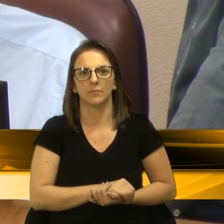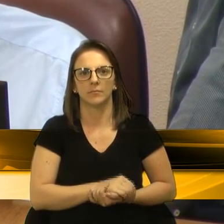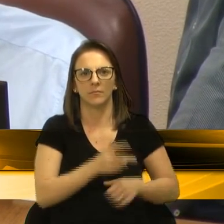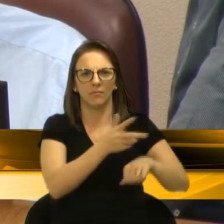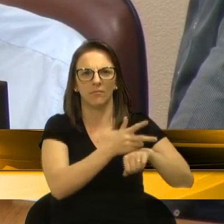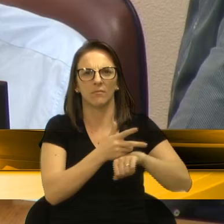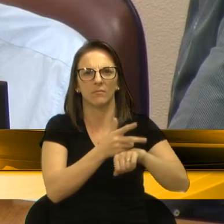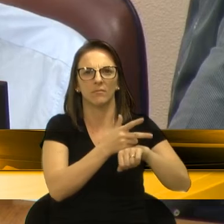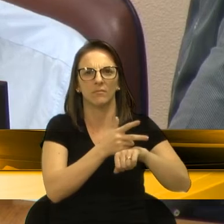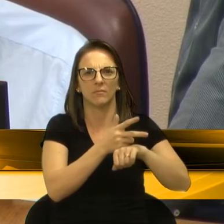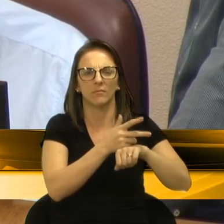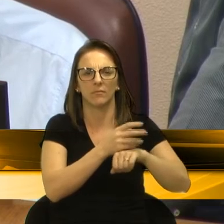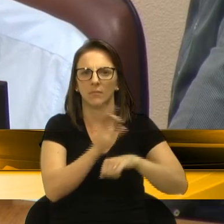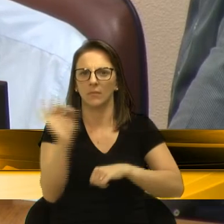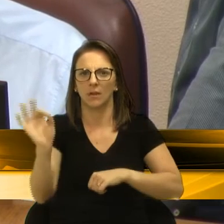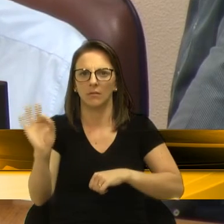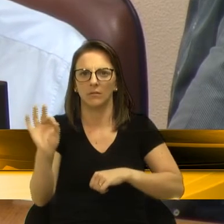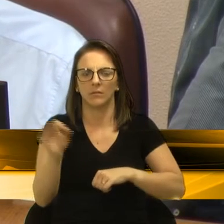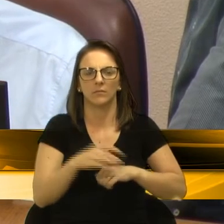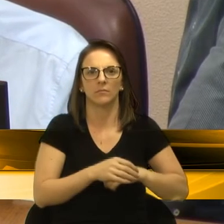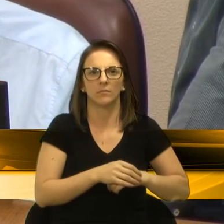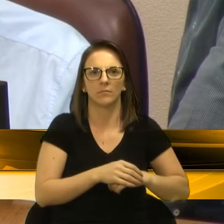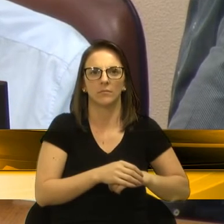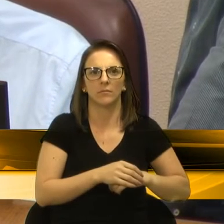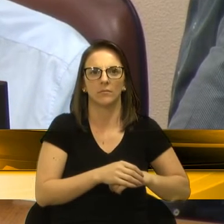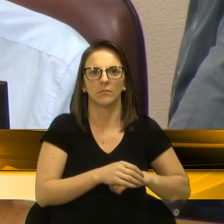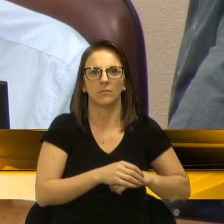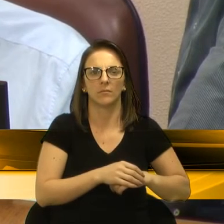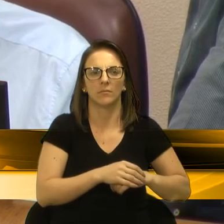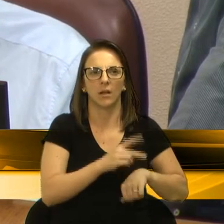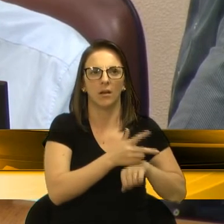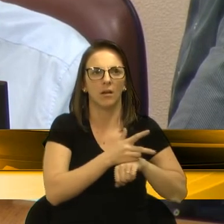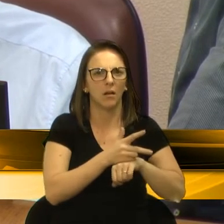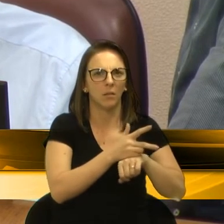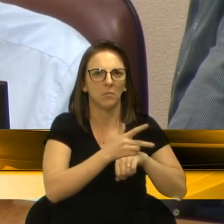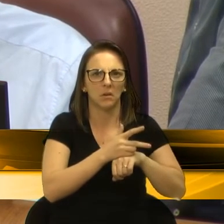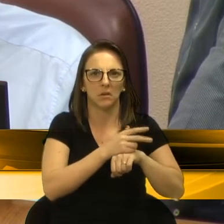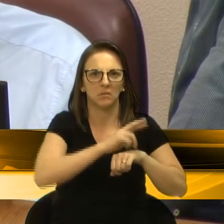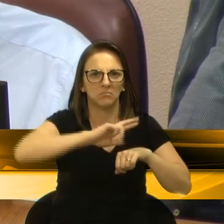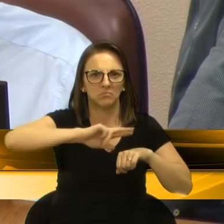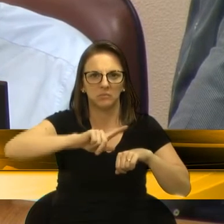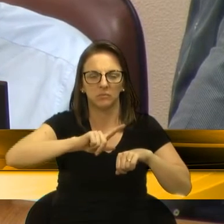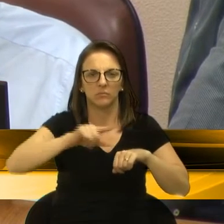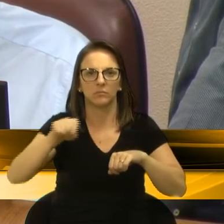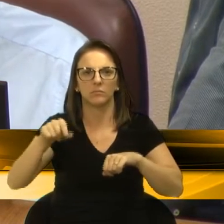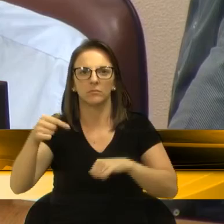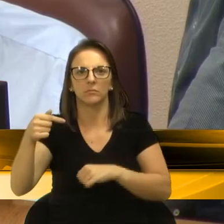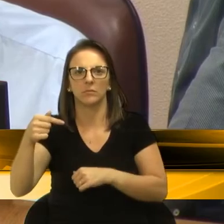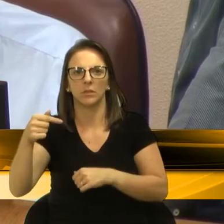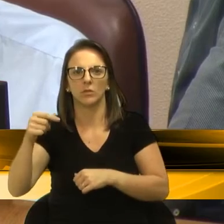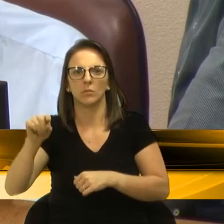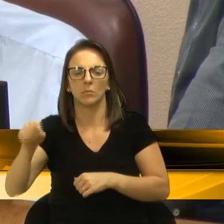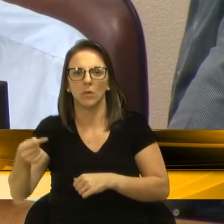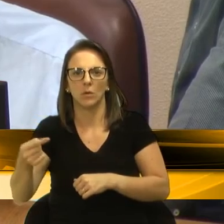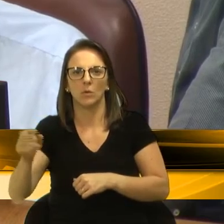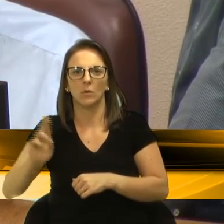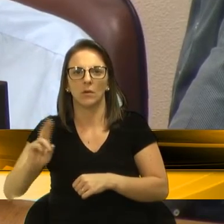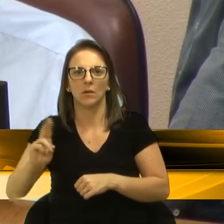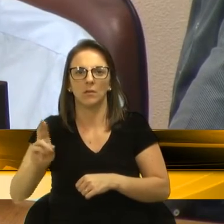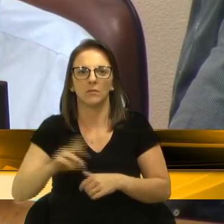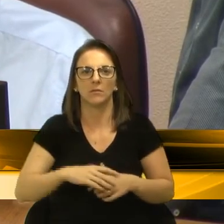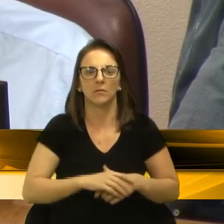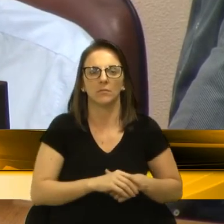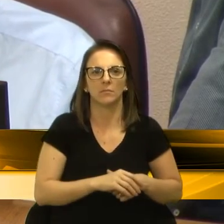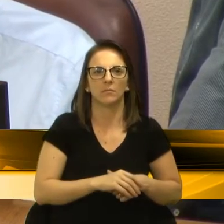monitoramento nada, câmera IP tipo bullet infravermelho de 50 metros 7 mil 67 reais 75 centavos,